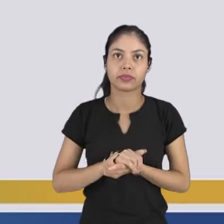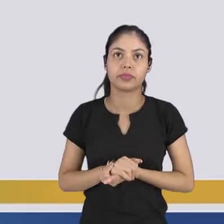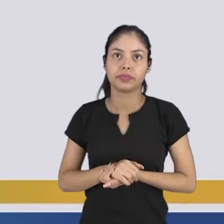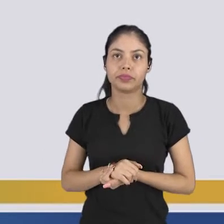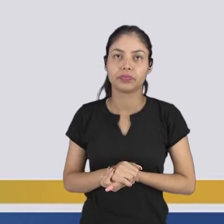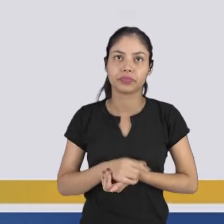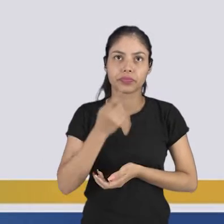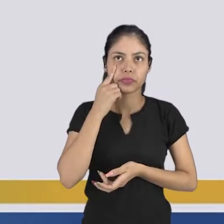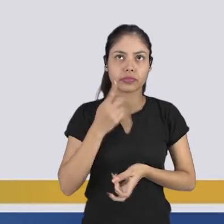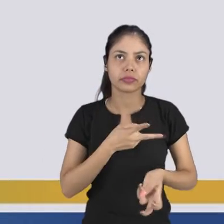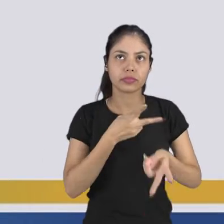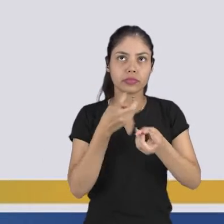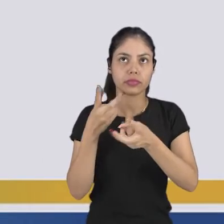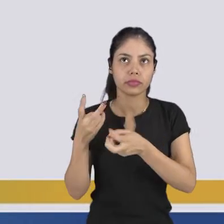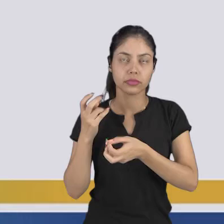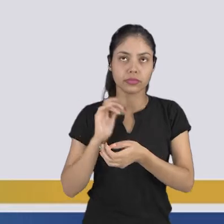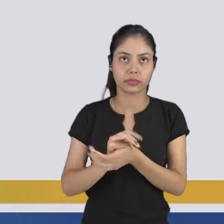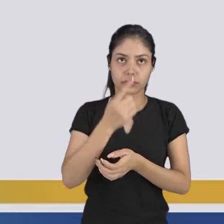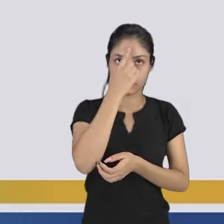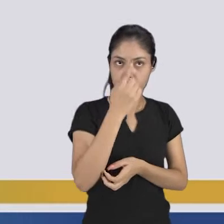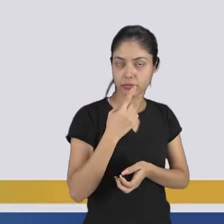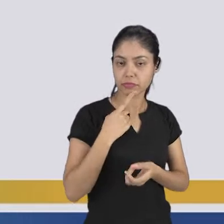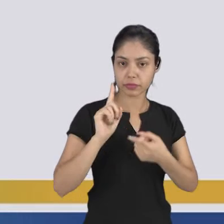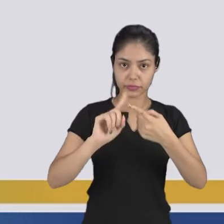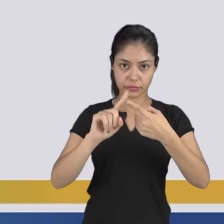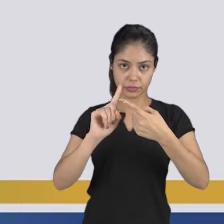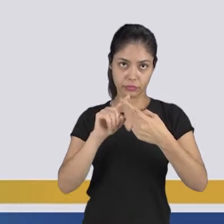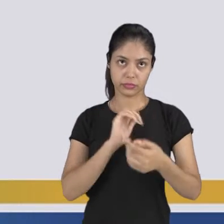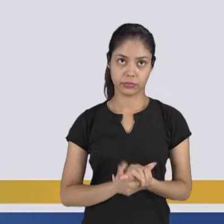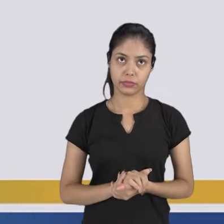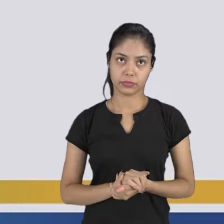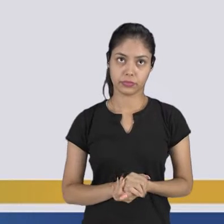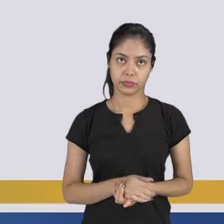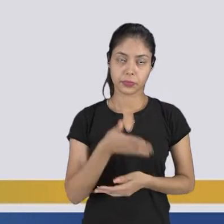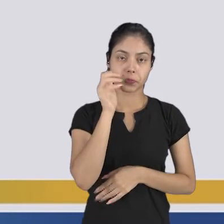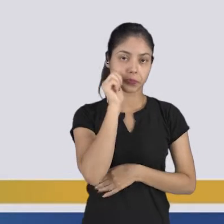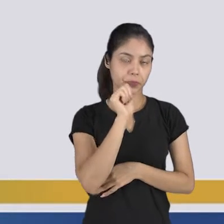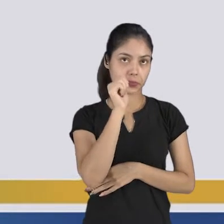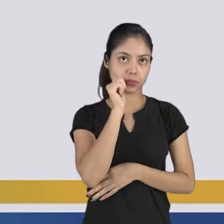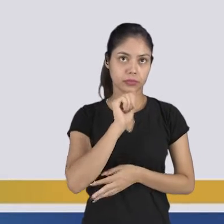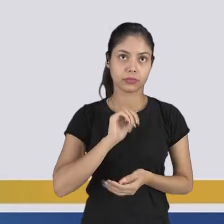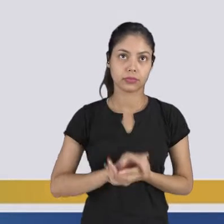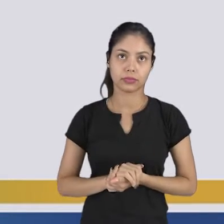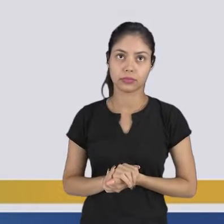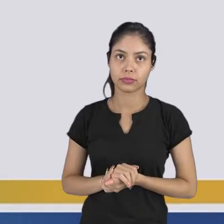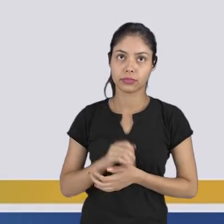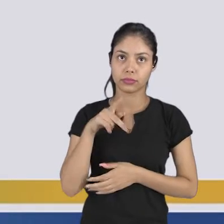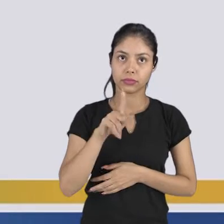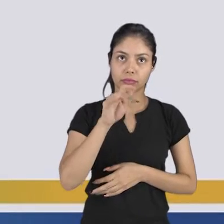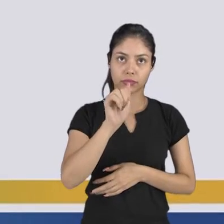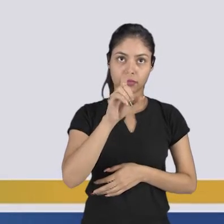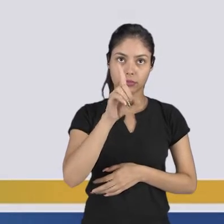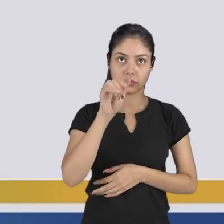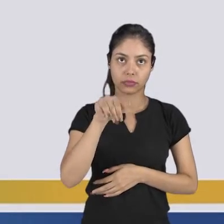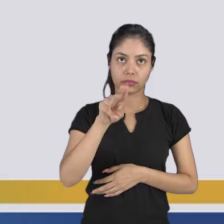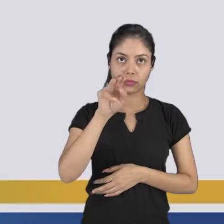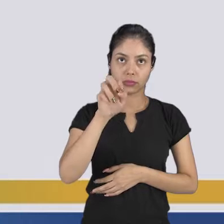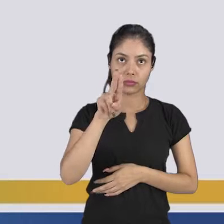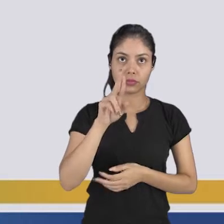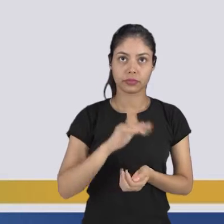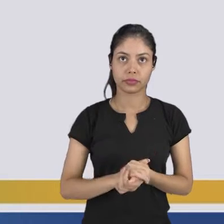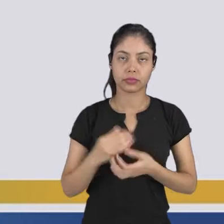Observe comigo. Nessa primeira imagem, eu tenho uma mulher, Kadhué, que é adornada com a pintura